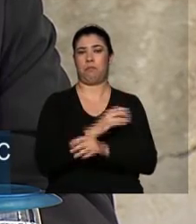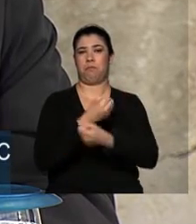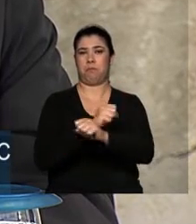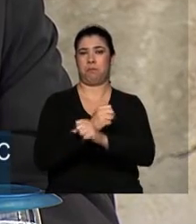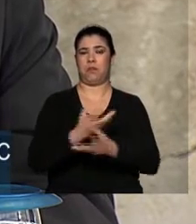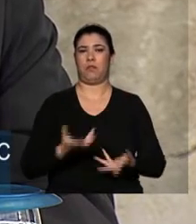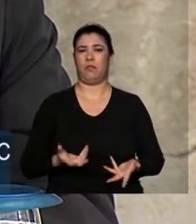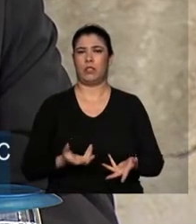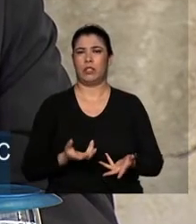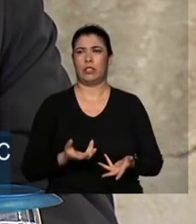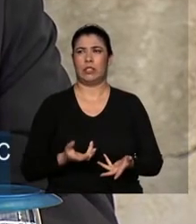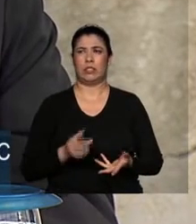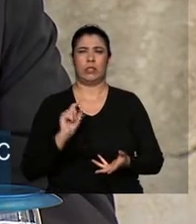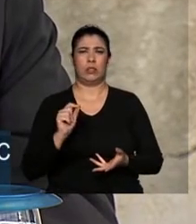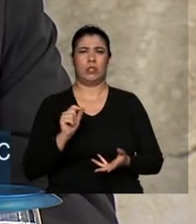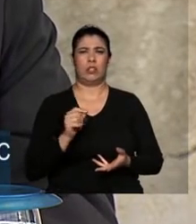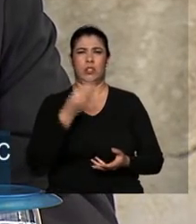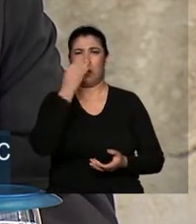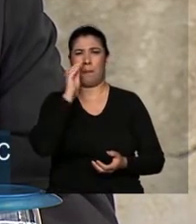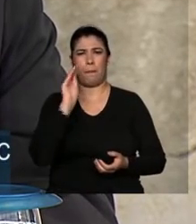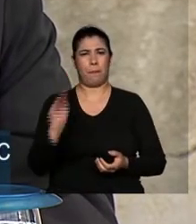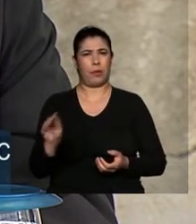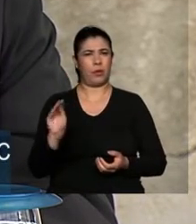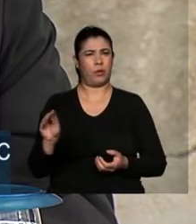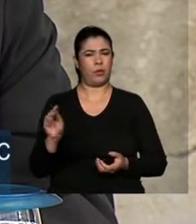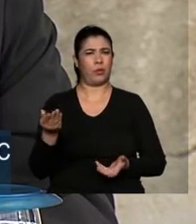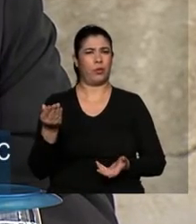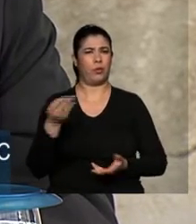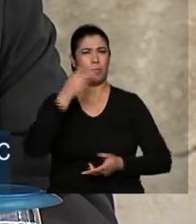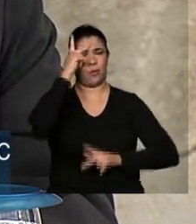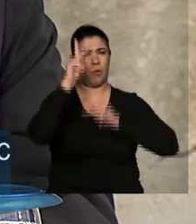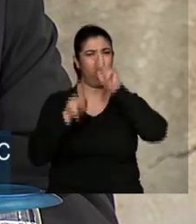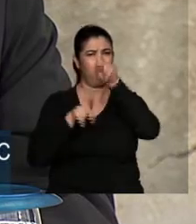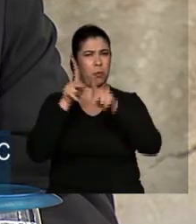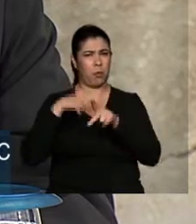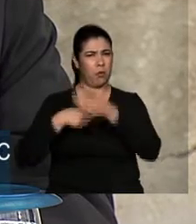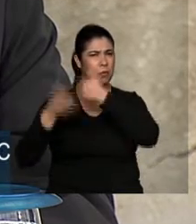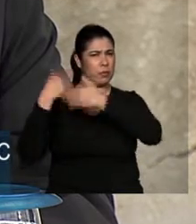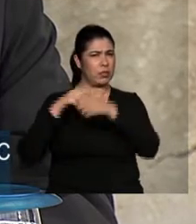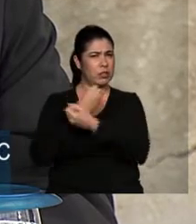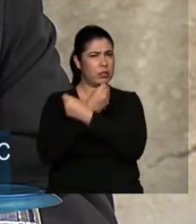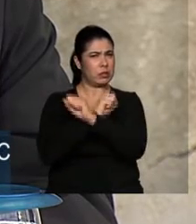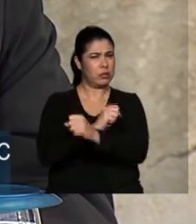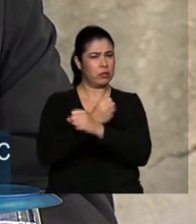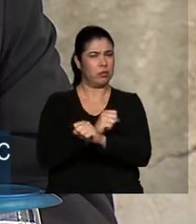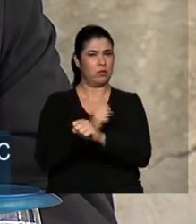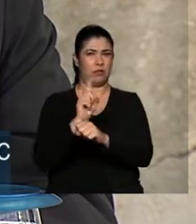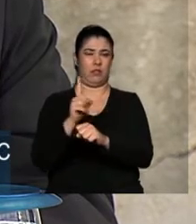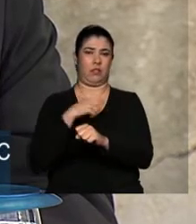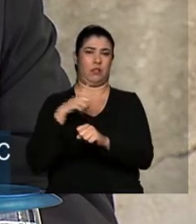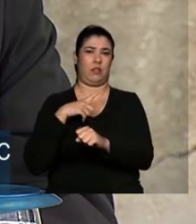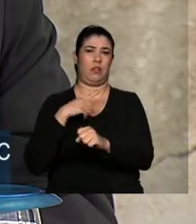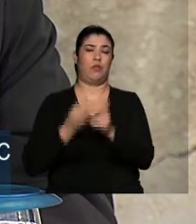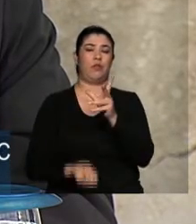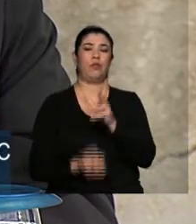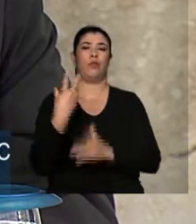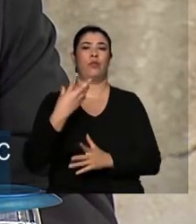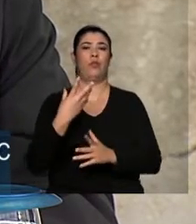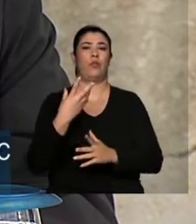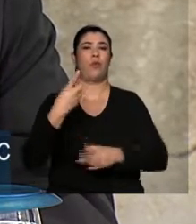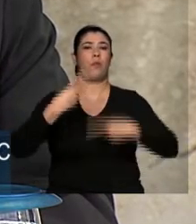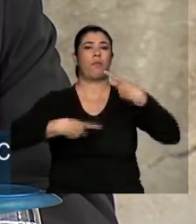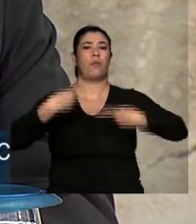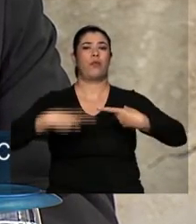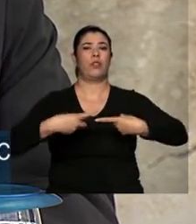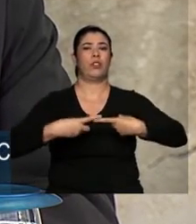Então, não é que nós simplesmente abandonamos o povo que foi escravizado. Nós estabelecemos uma política contra